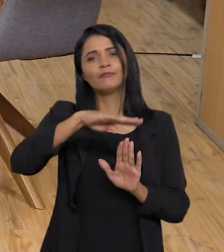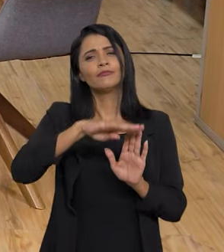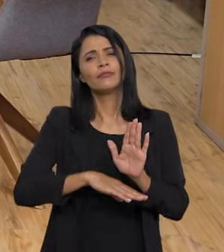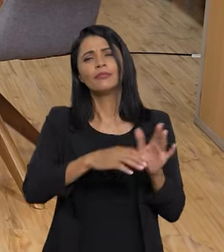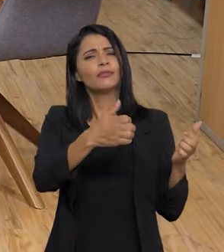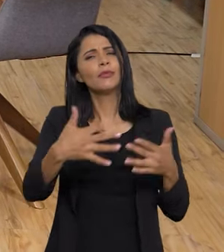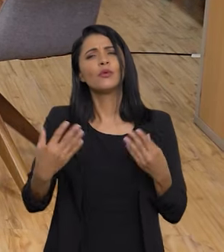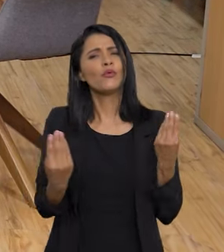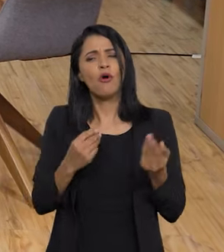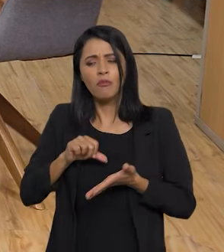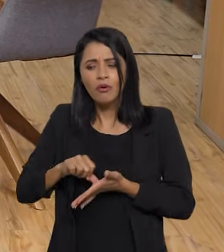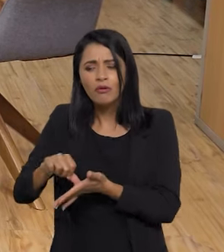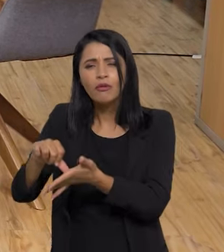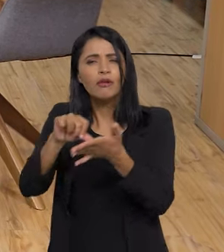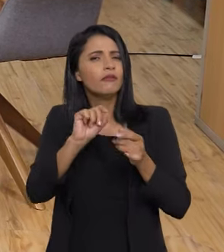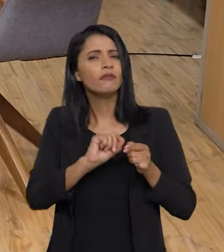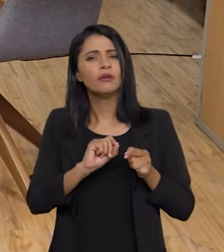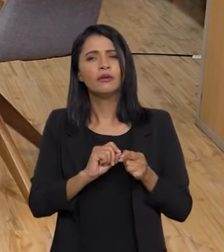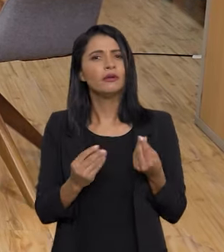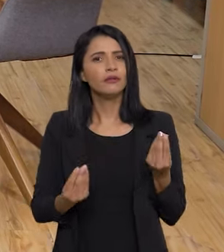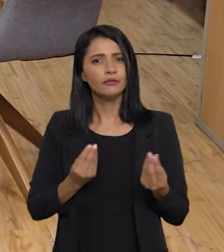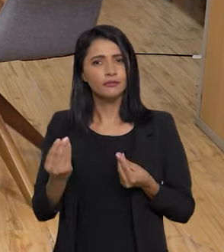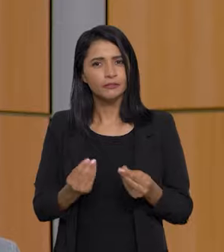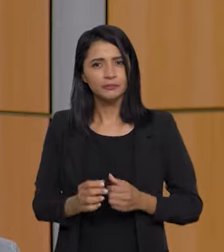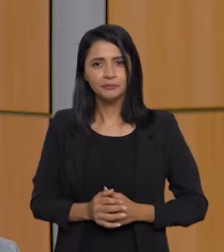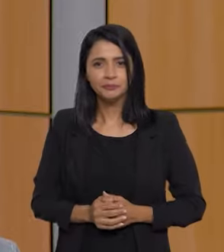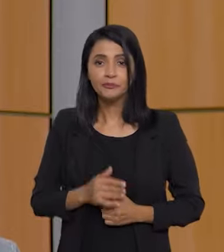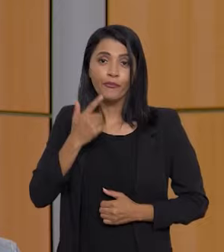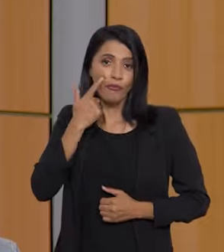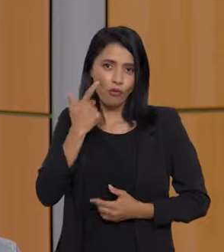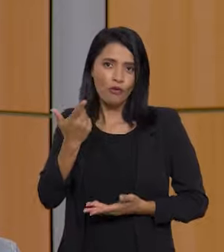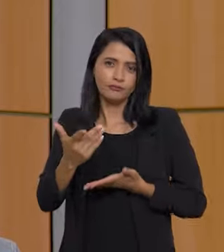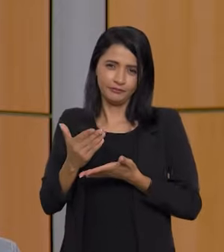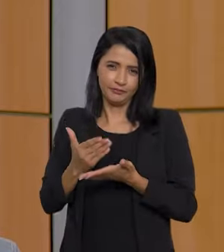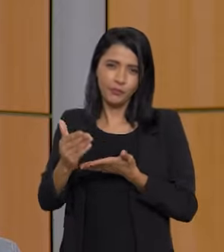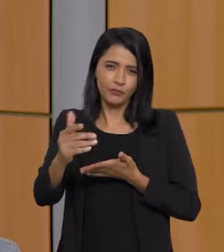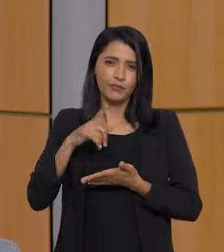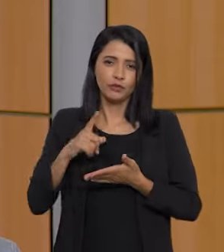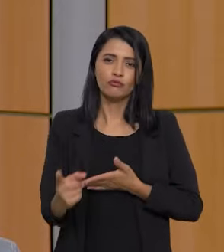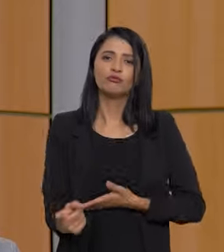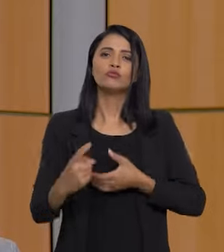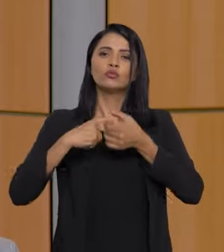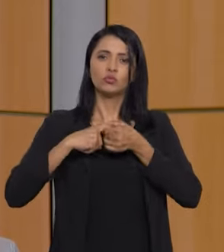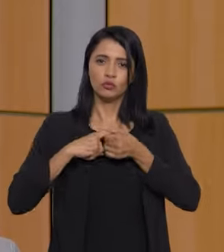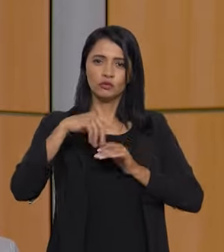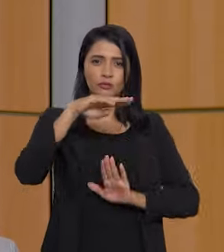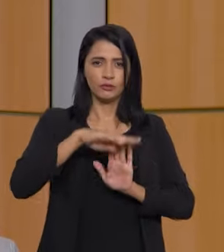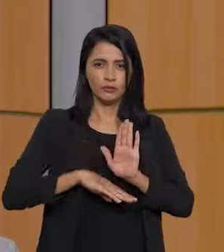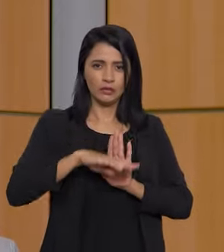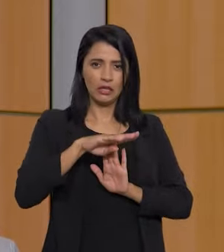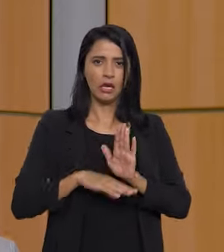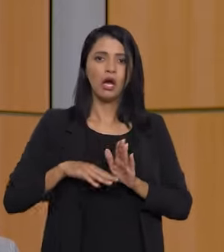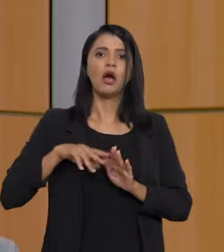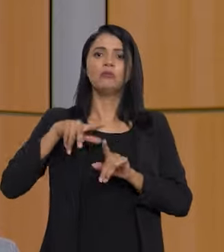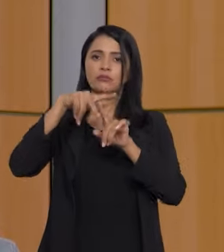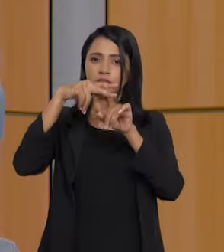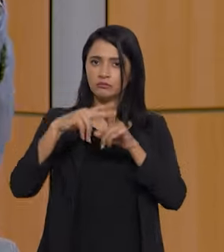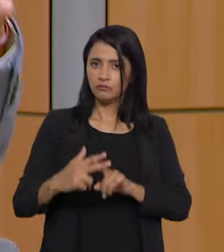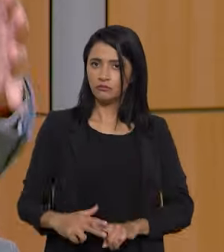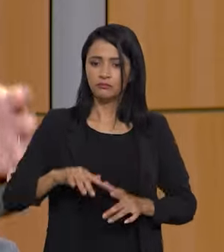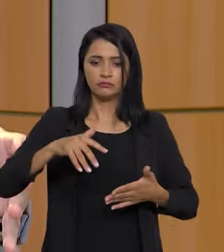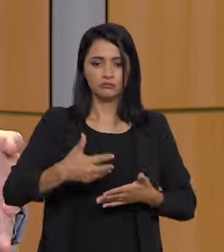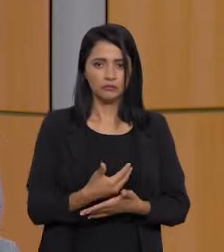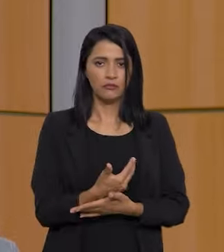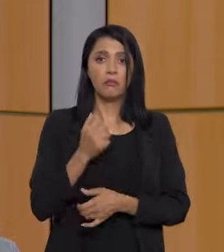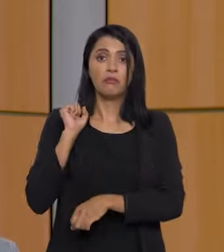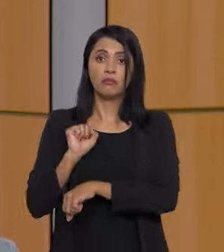como é que foi feito esse mapeamento. Olha, Graciele, nós inicialmente retomamos o programa de reforma agrária, que estava há